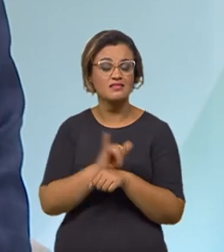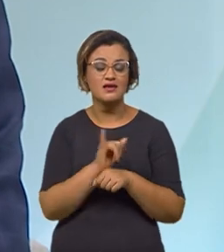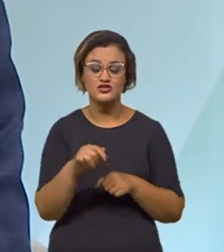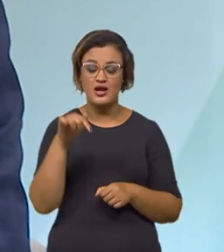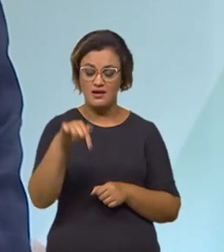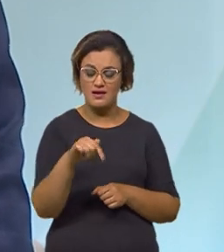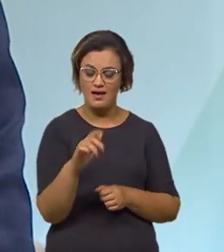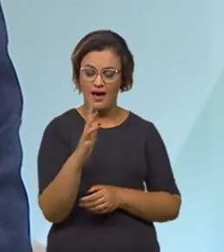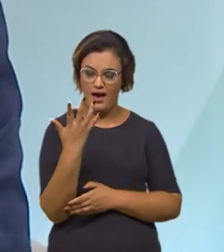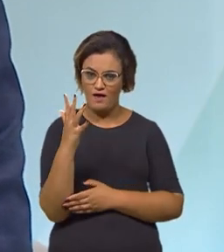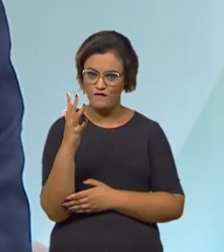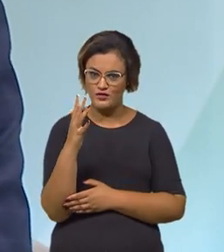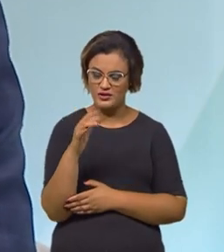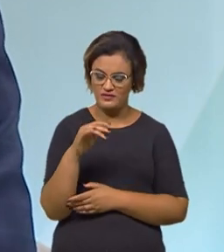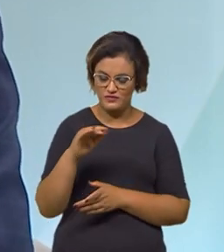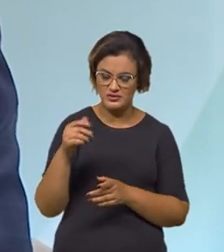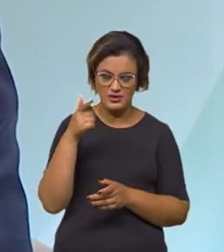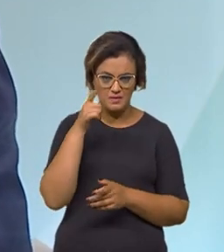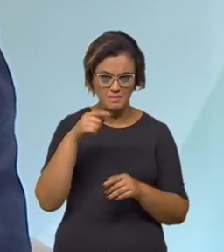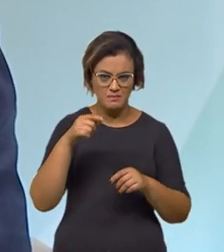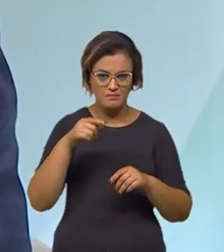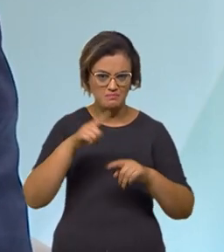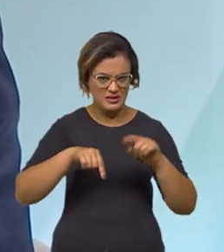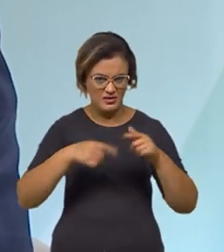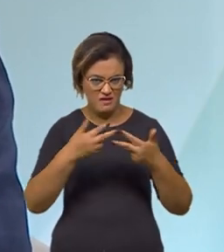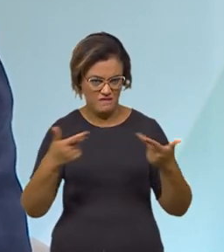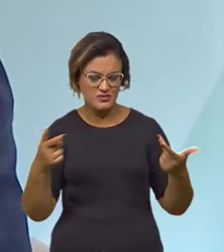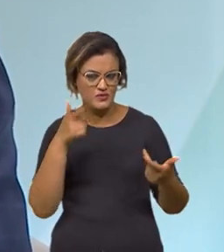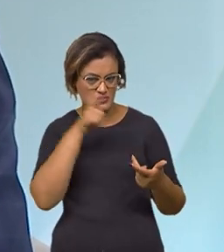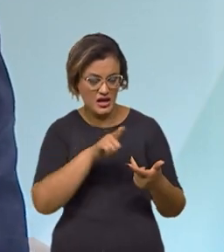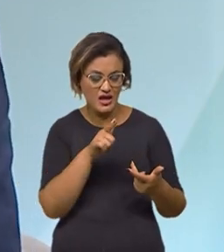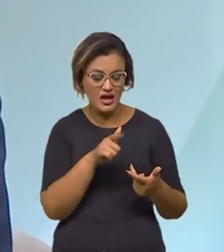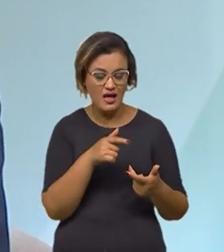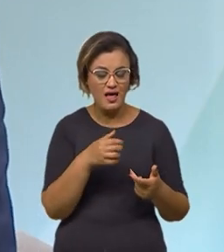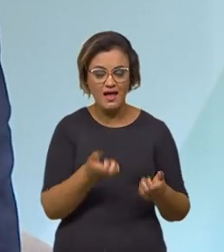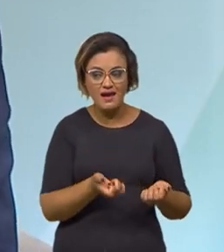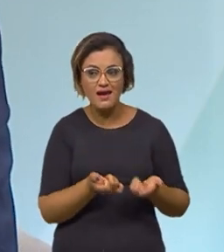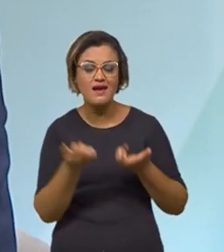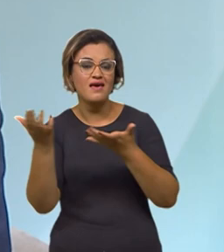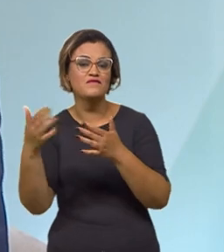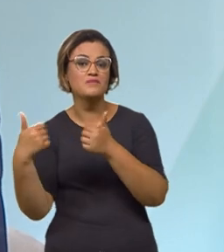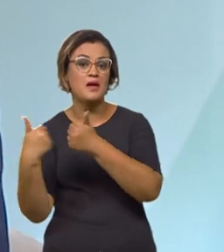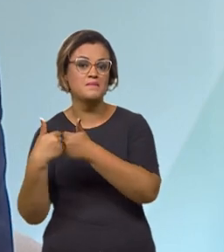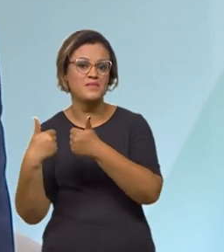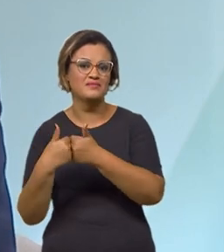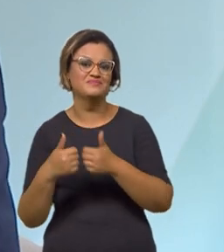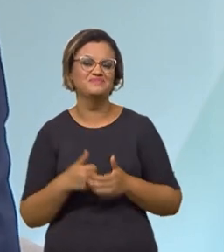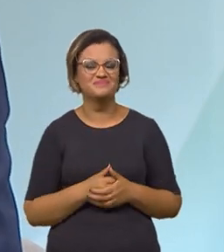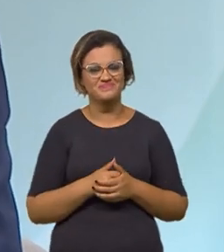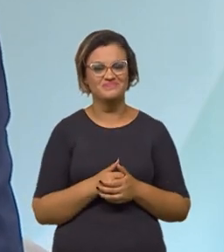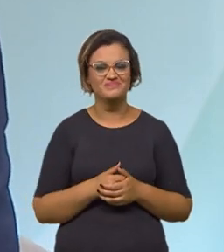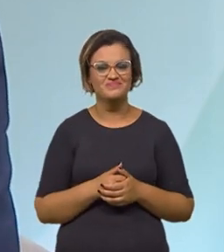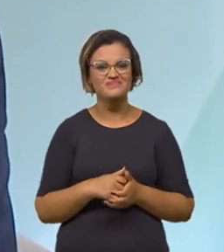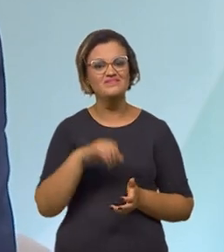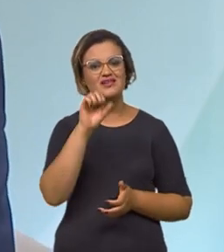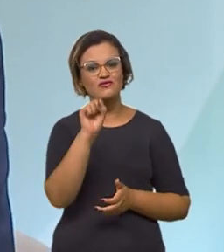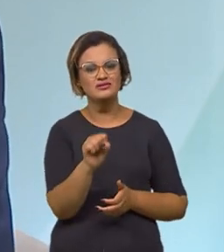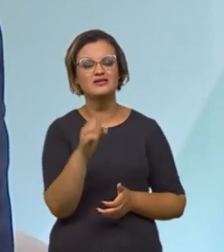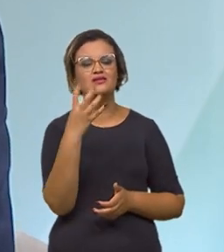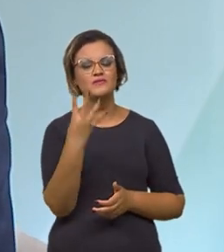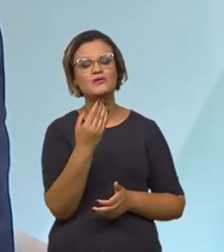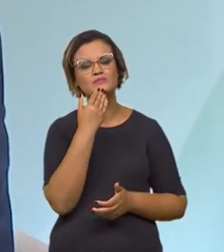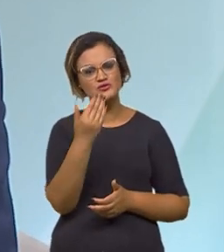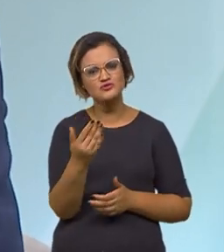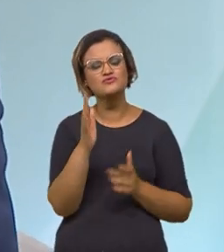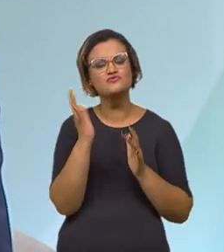planta industrial ou do agronegócio até os grandes troncos ferroviários que já estão em funcionamento. Então, são 84 pedidos